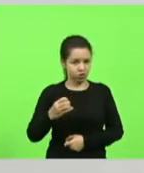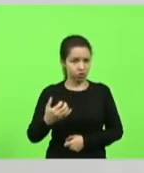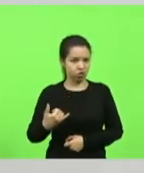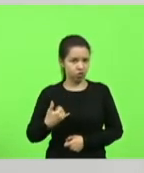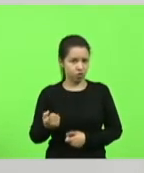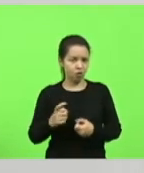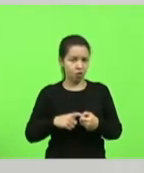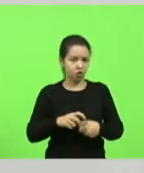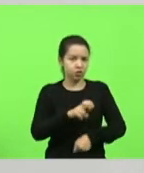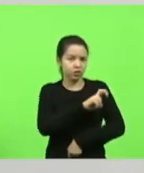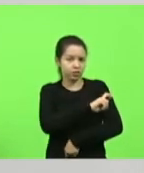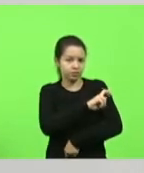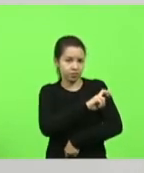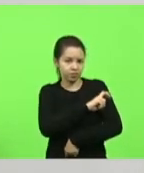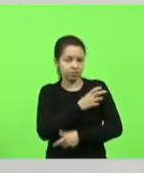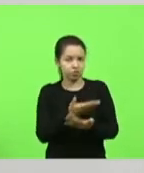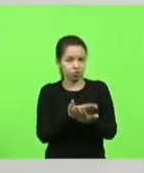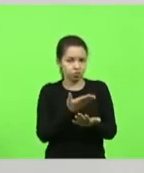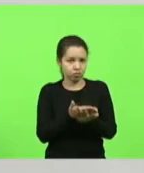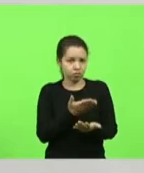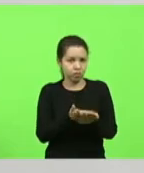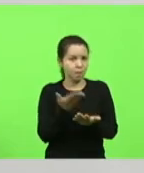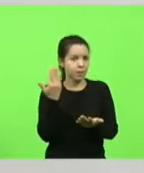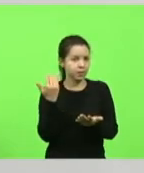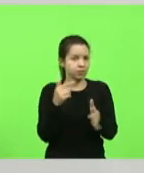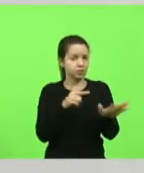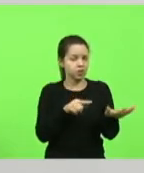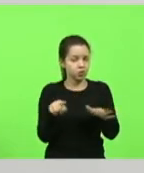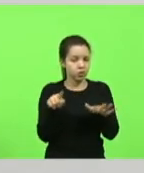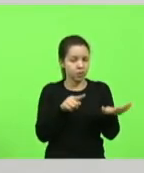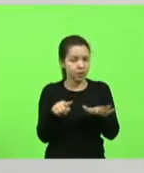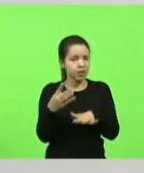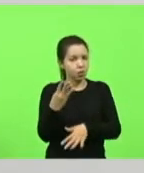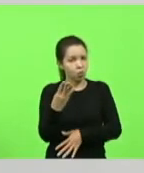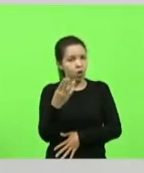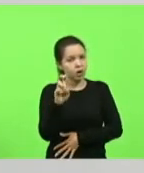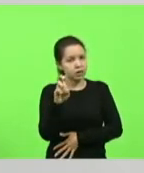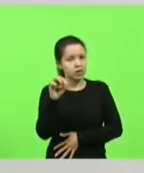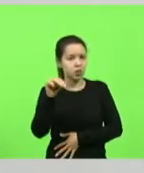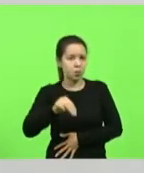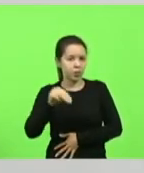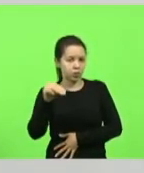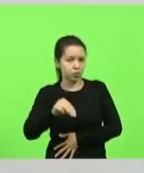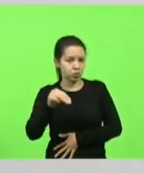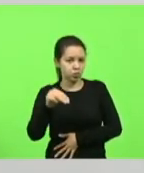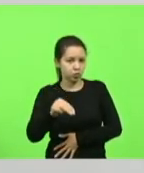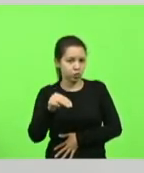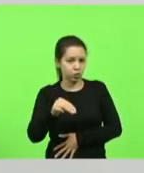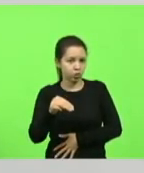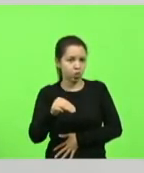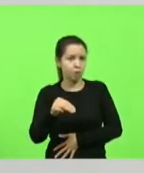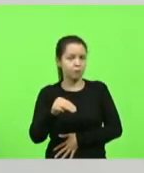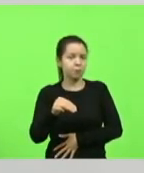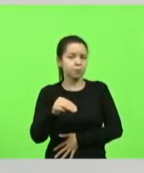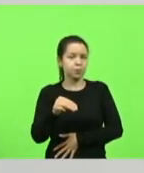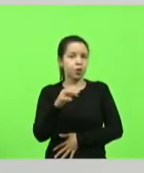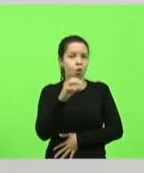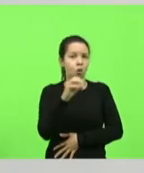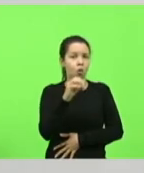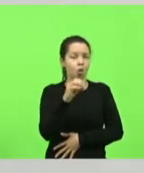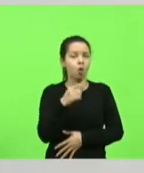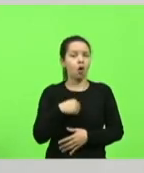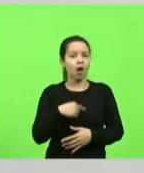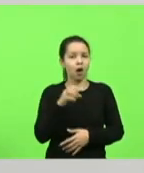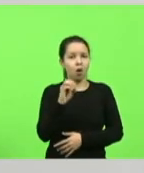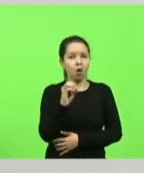pelo menos 45 minutos da organização social e política brasileira